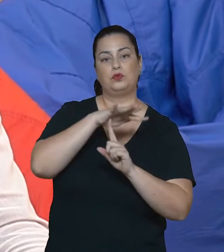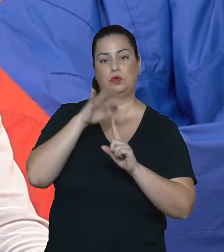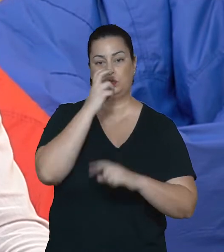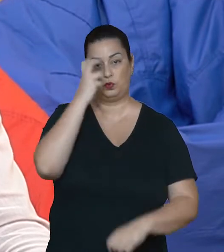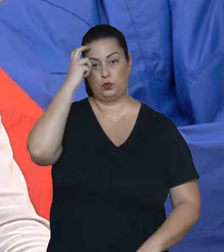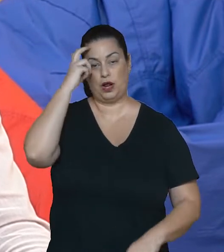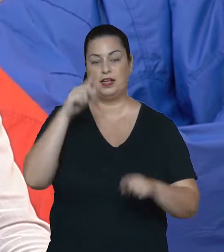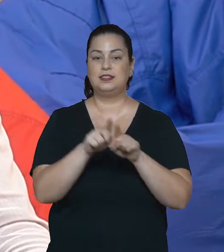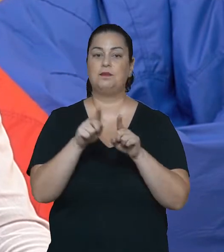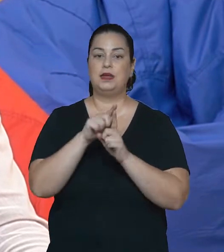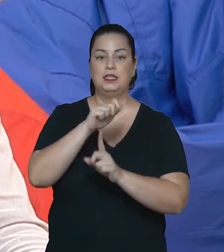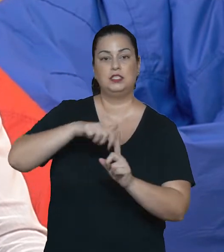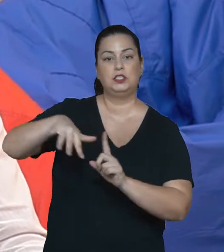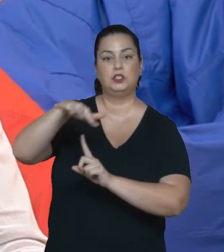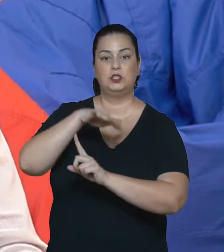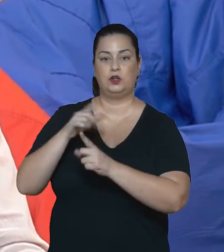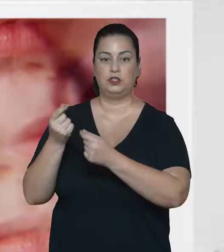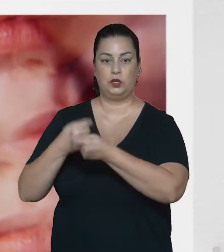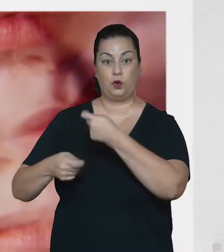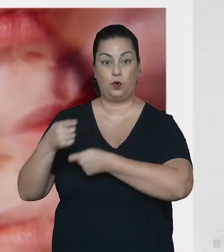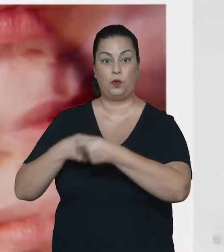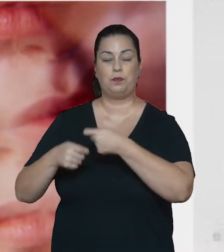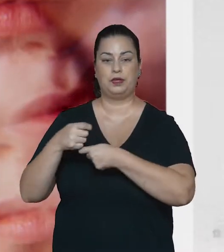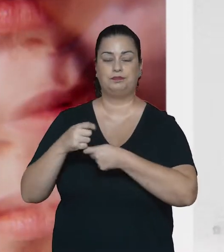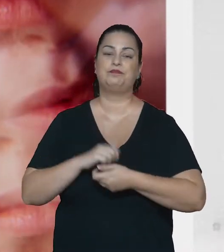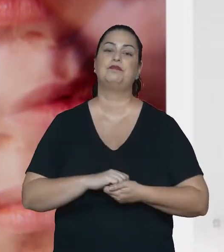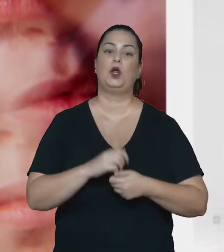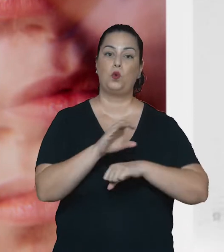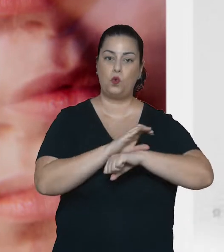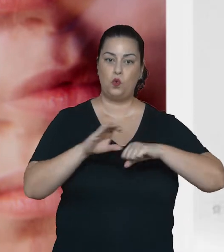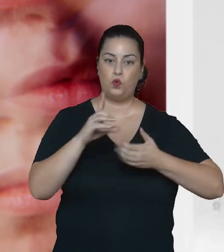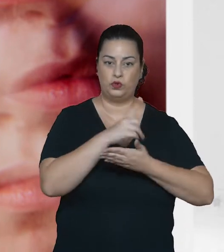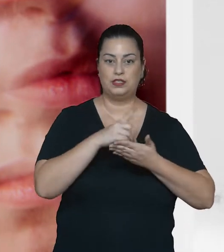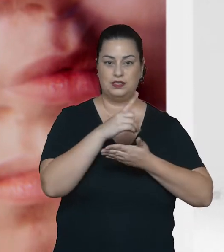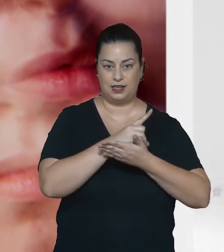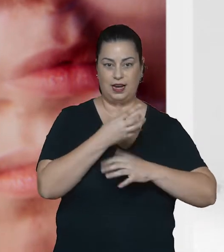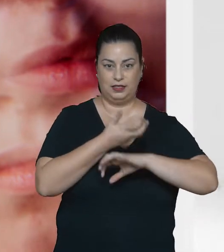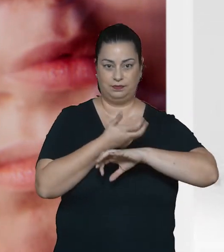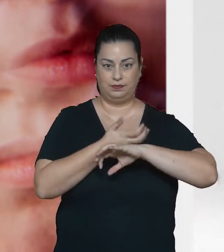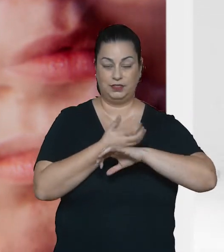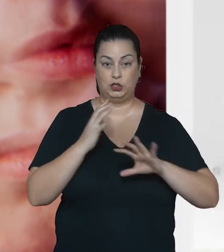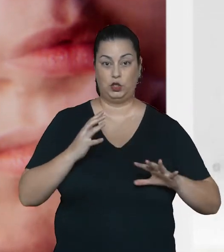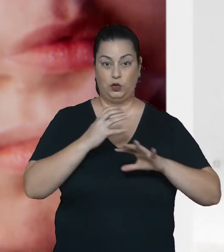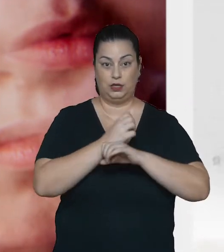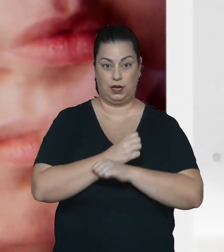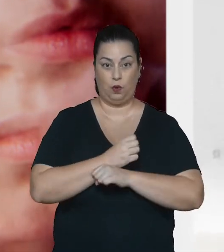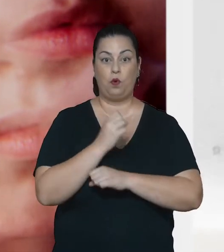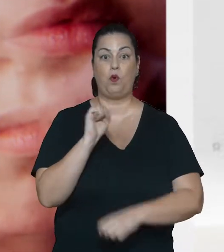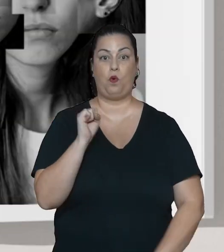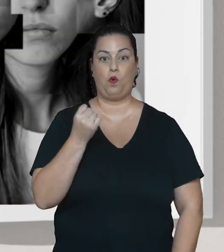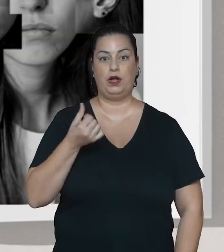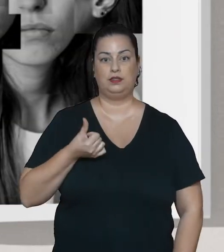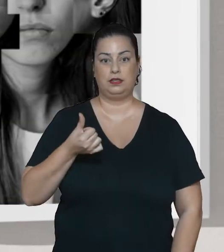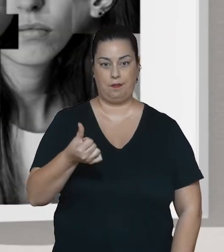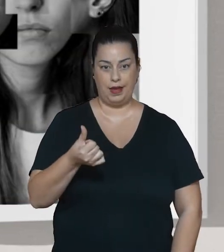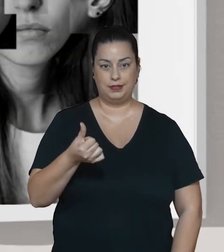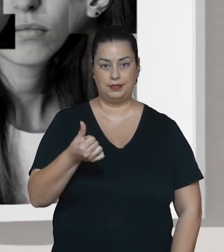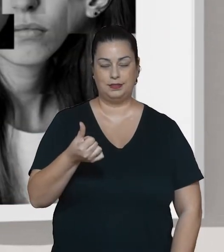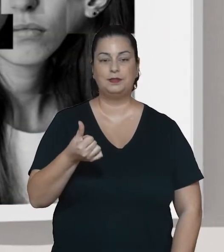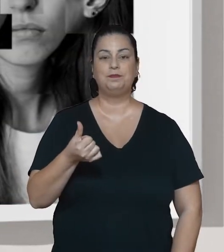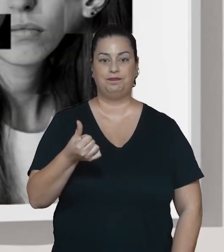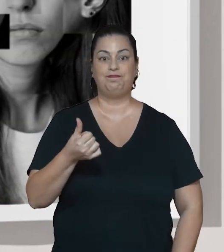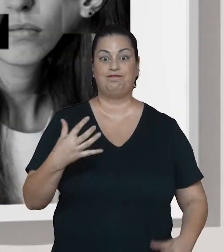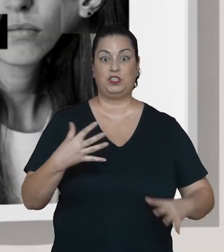socioculturais e socioeconômicas. O curso de design da UDESC tem oito semestres, que compreende quatro